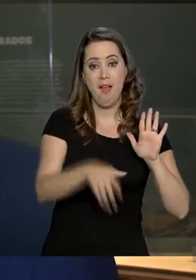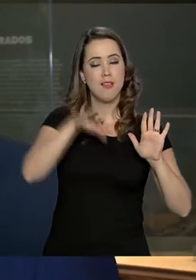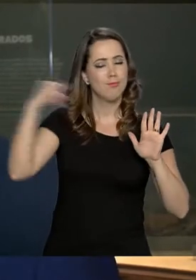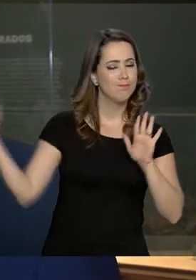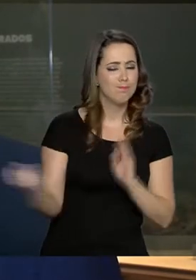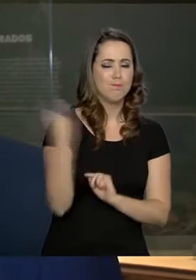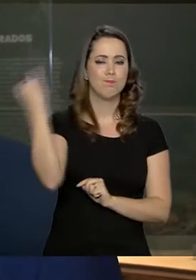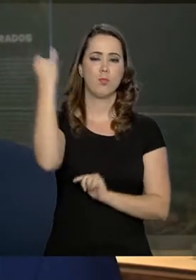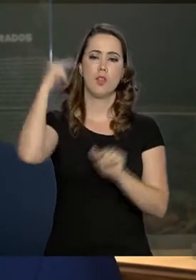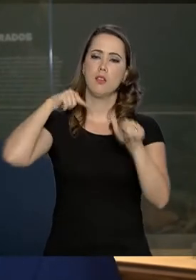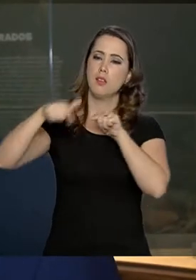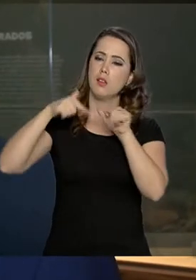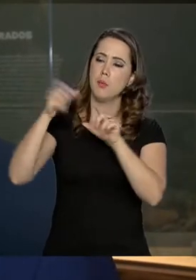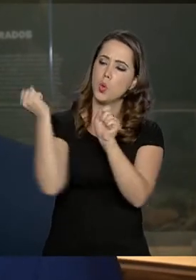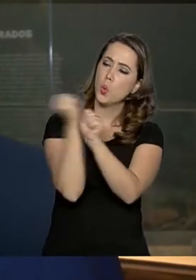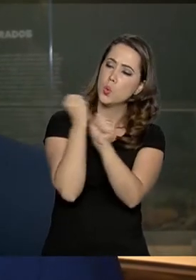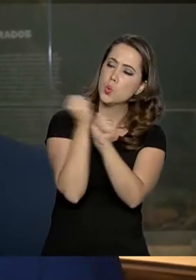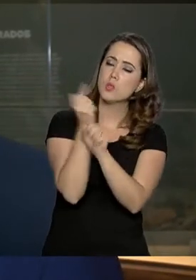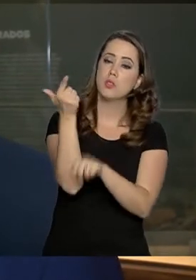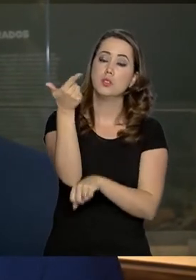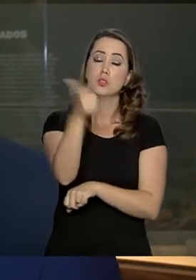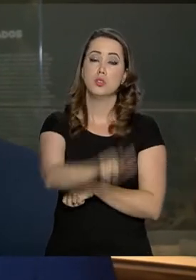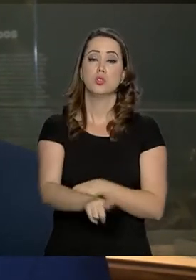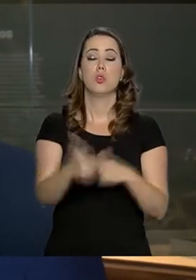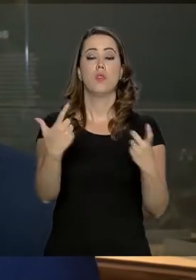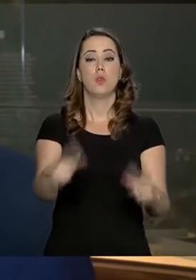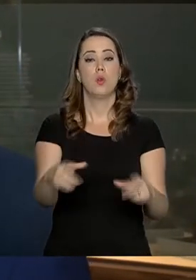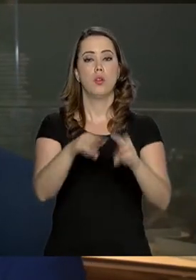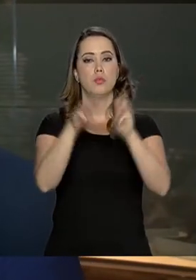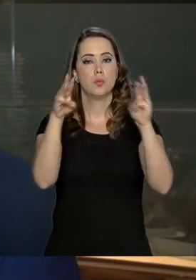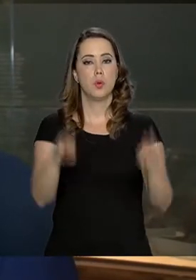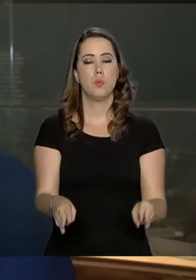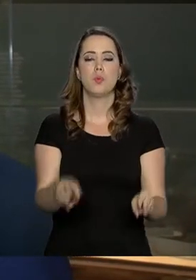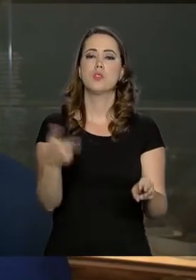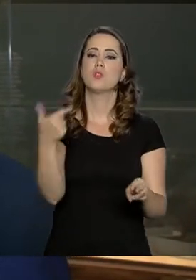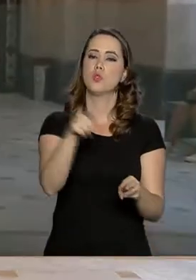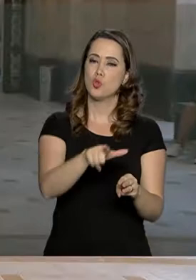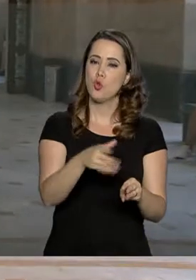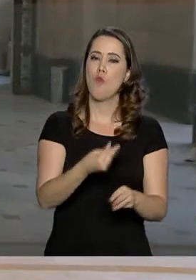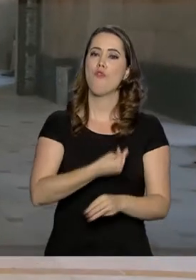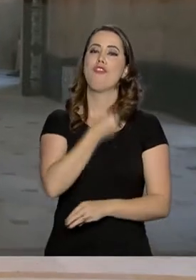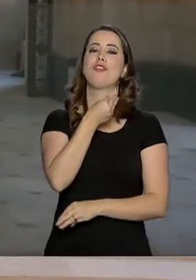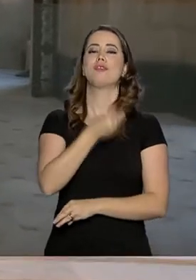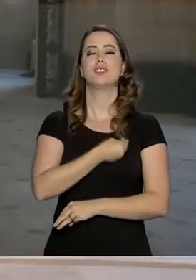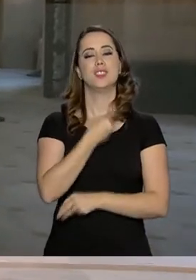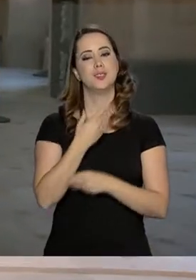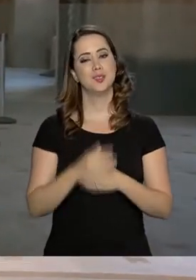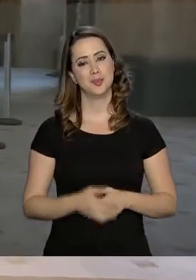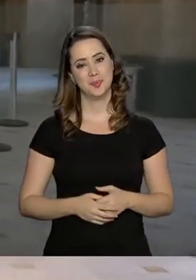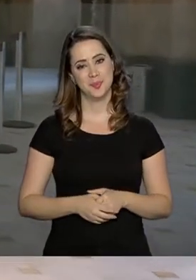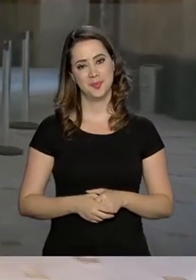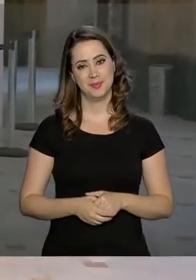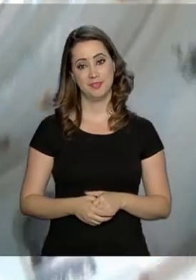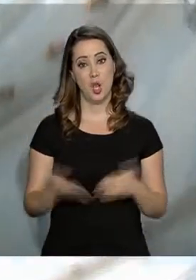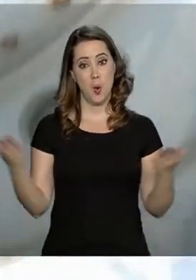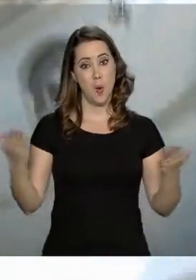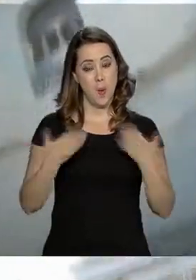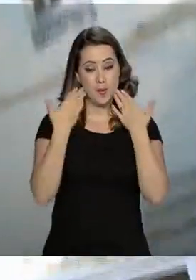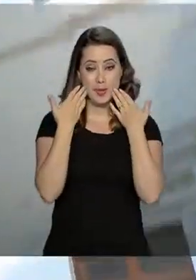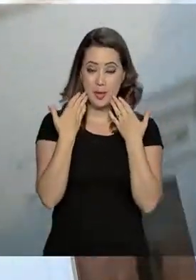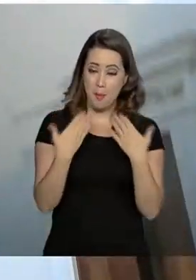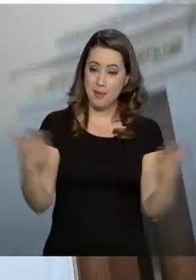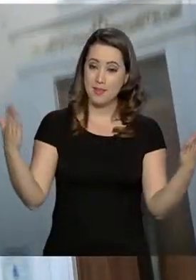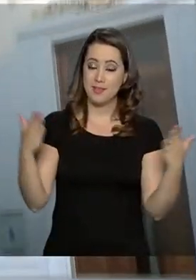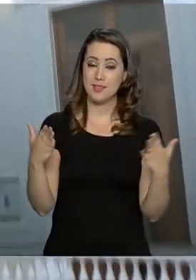importante tarefa que é a reconstrução da instituição. O Museu Nacional vive. A exposição foi aberta hoje no Centro